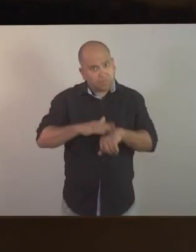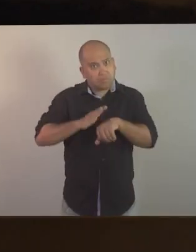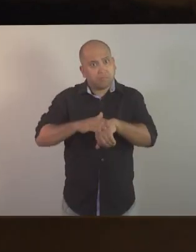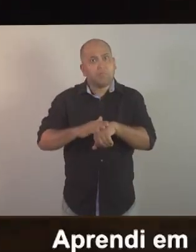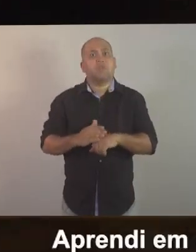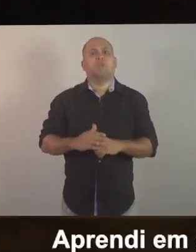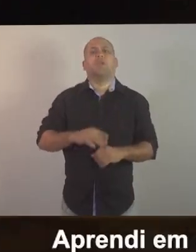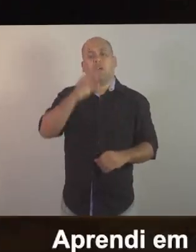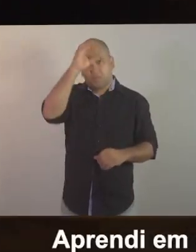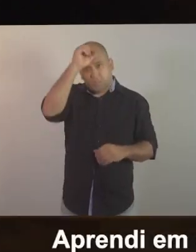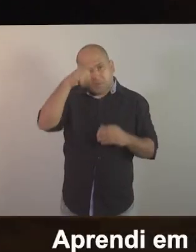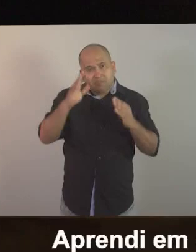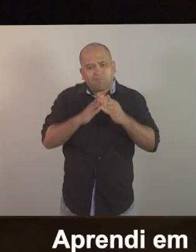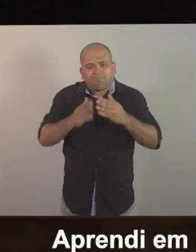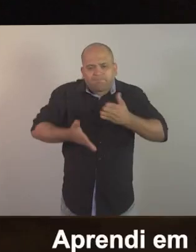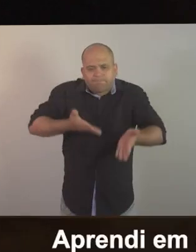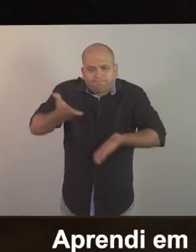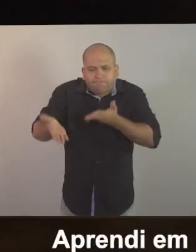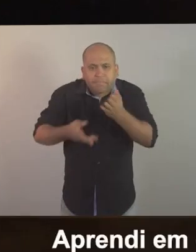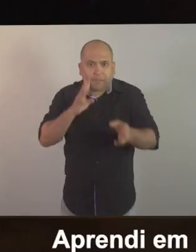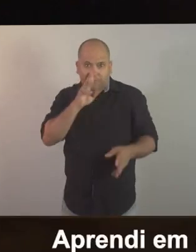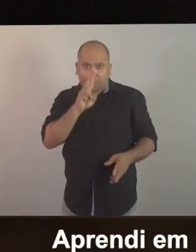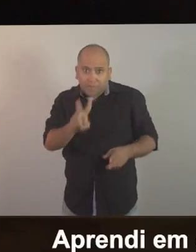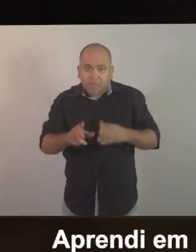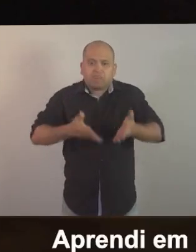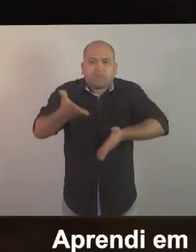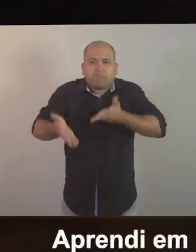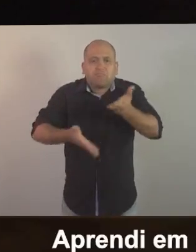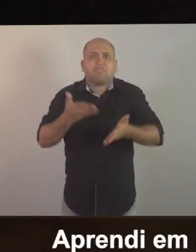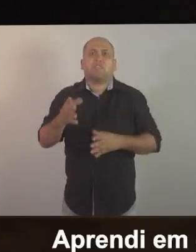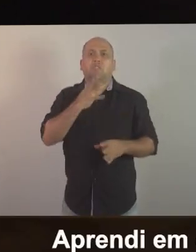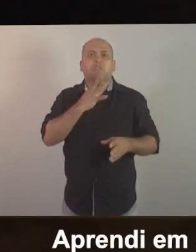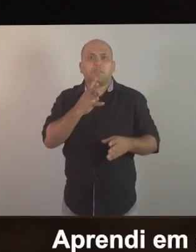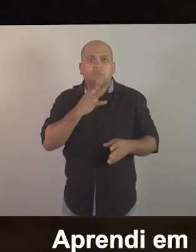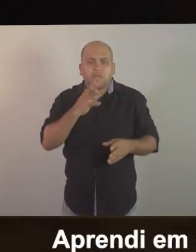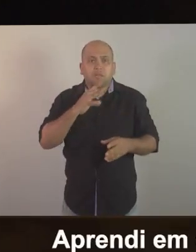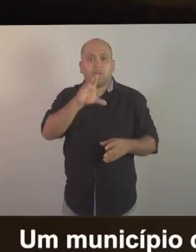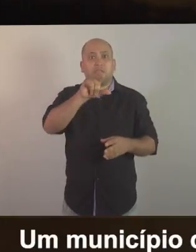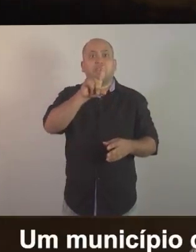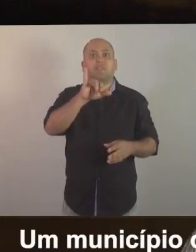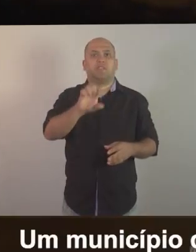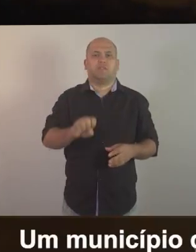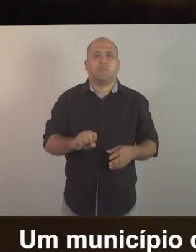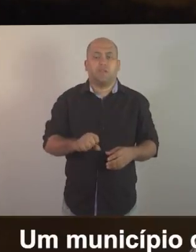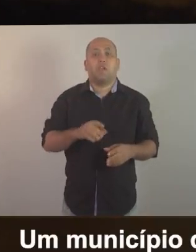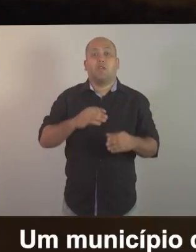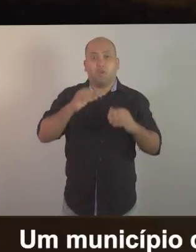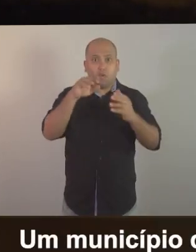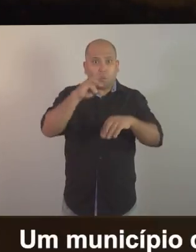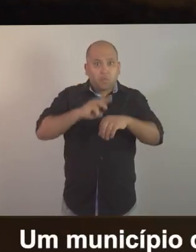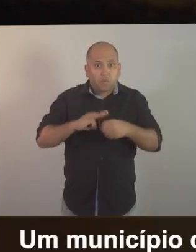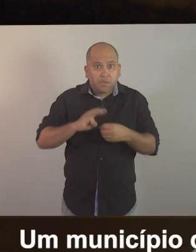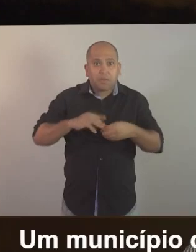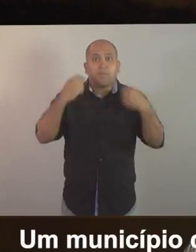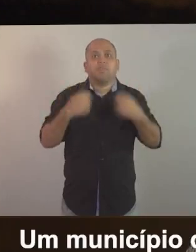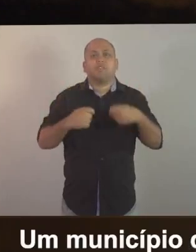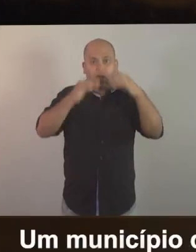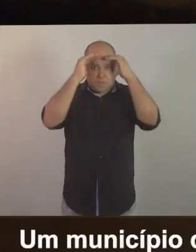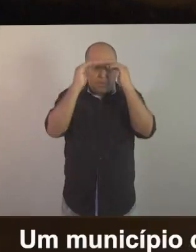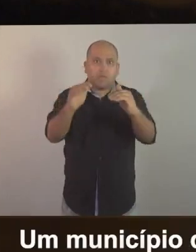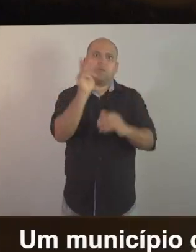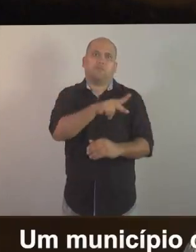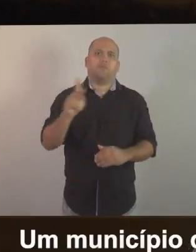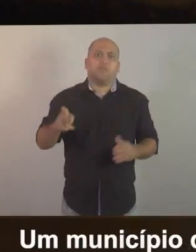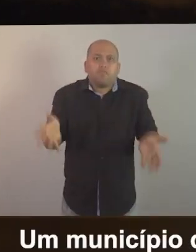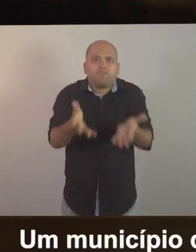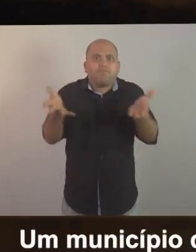aqui em Nova Iguaçu. Aprendi em casa o que é dedicar a vida para construir conhecimento e cidadania. Um município que não respeita seus professores não valoriza o seu